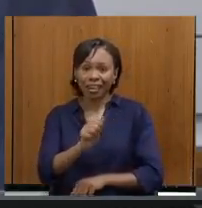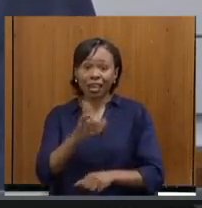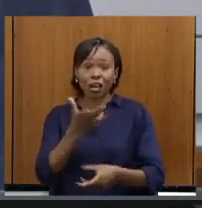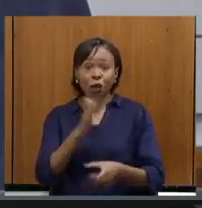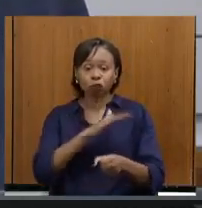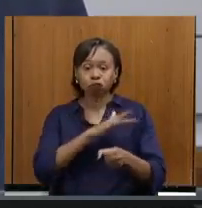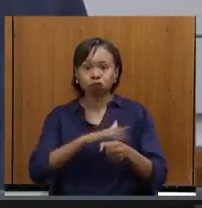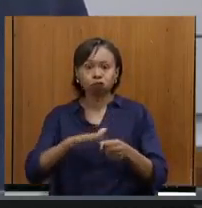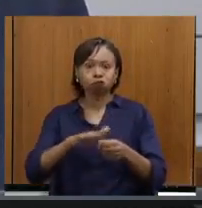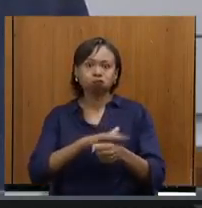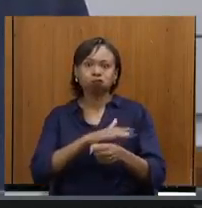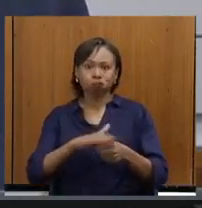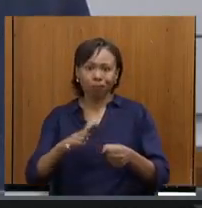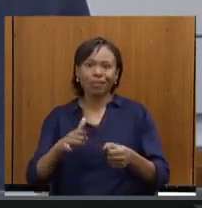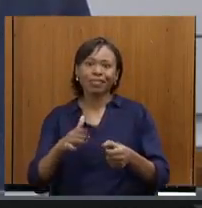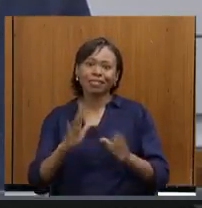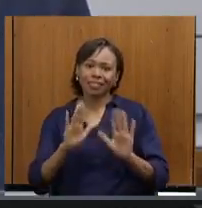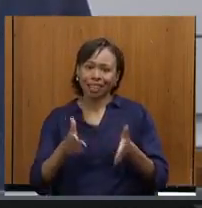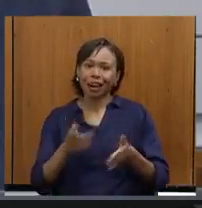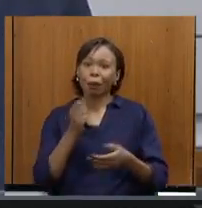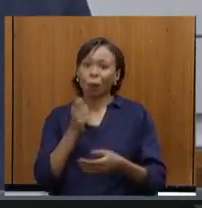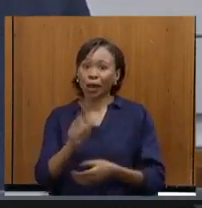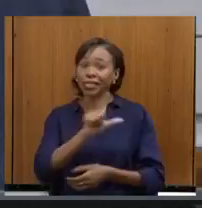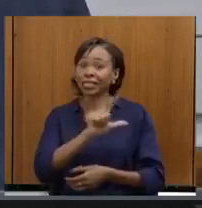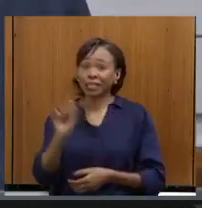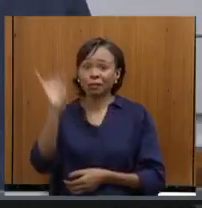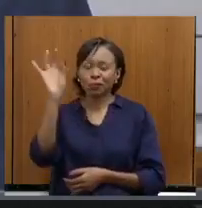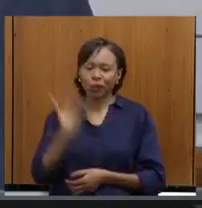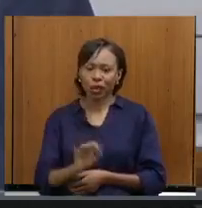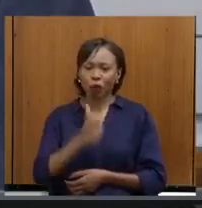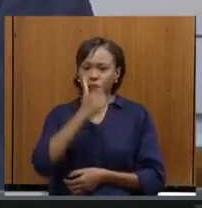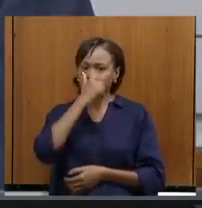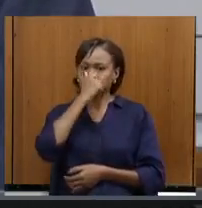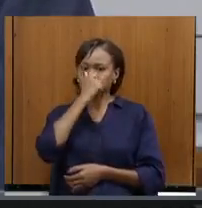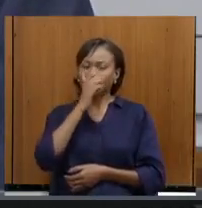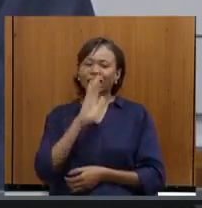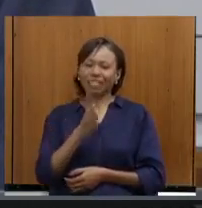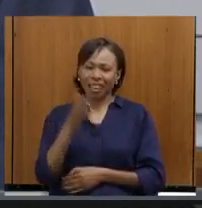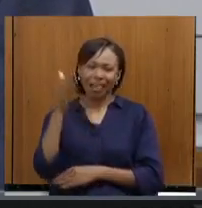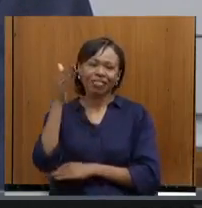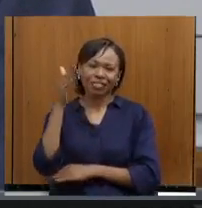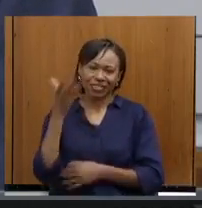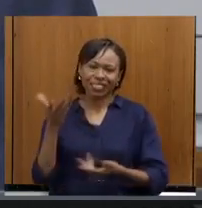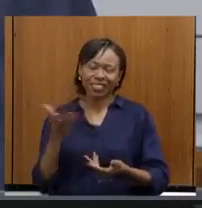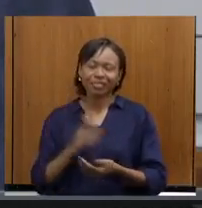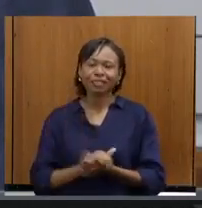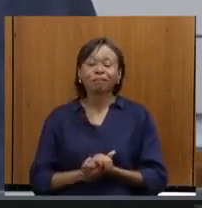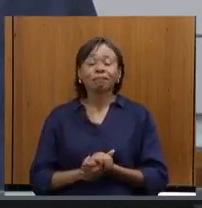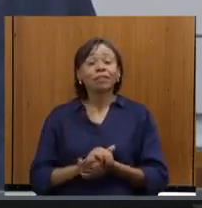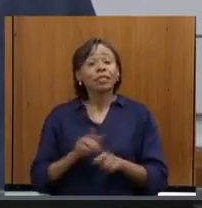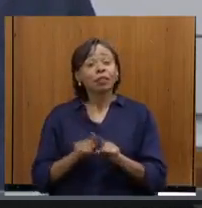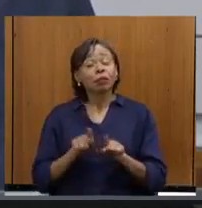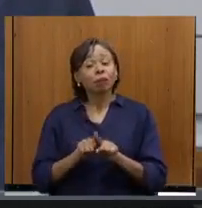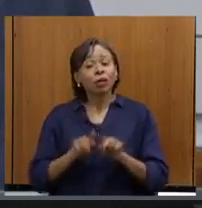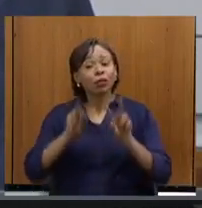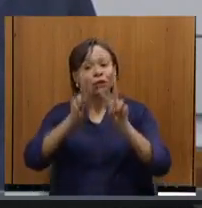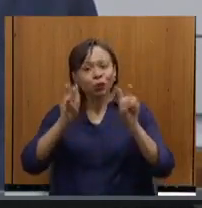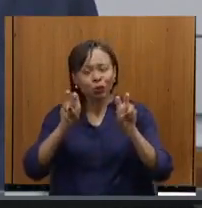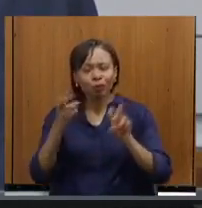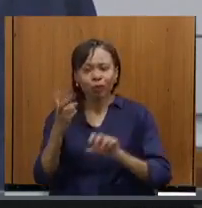em 100% daquilo que é liberado. E a questão da cultura,